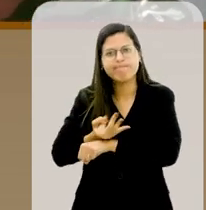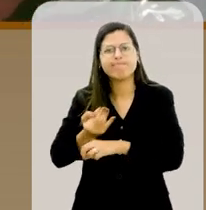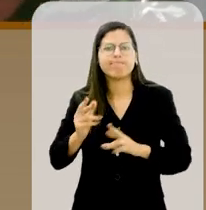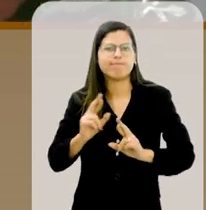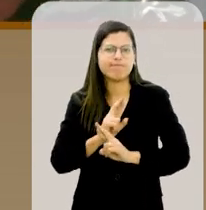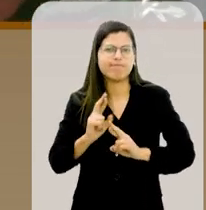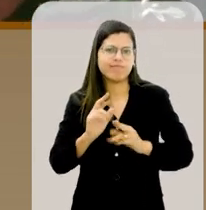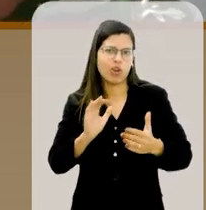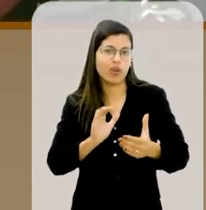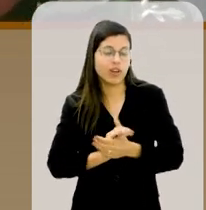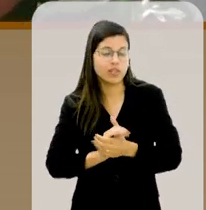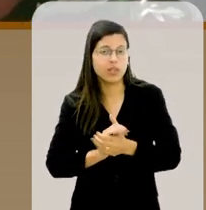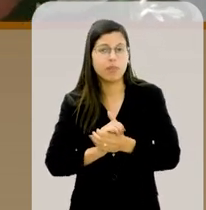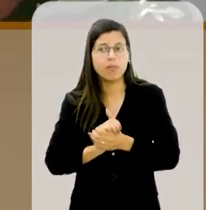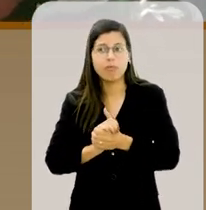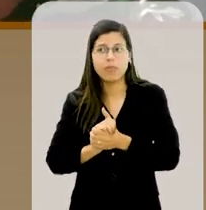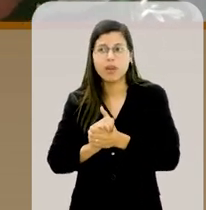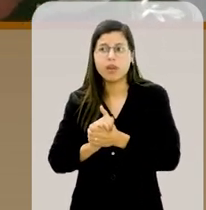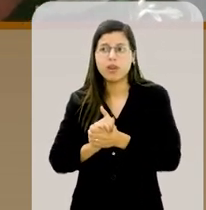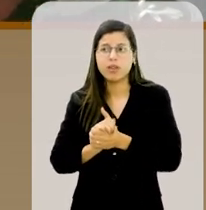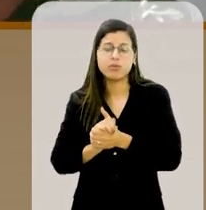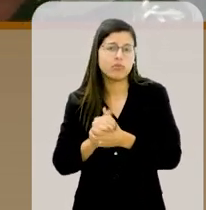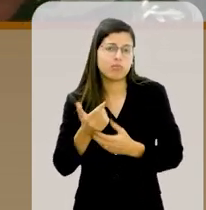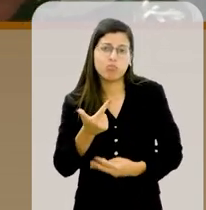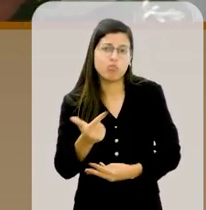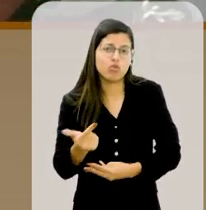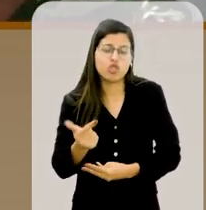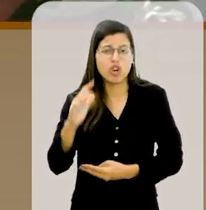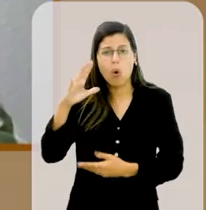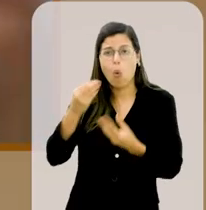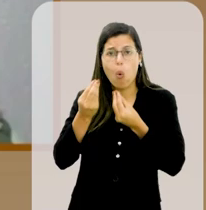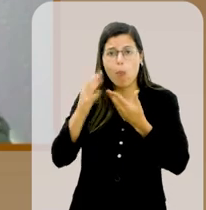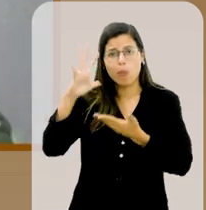relacionamento e sem ter para onde sair.